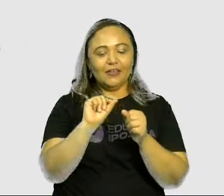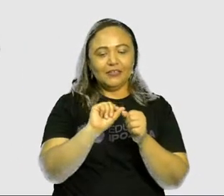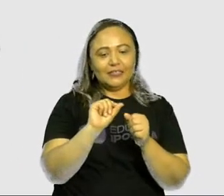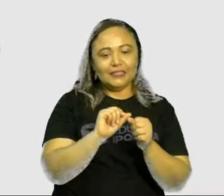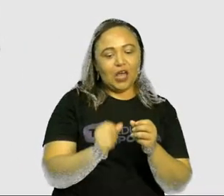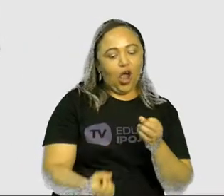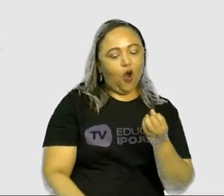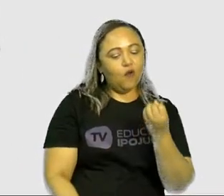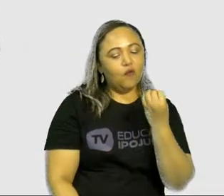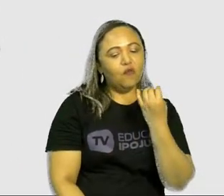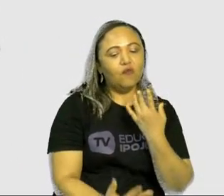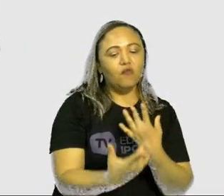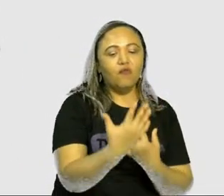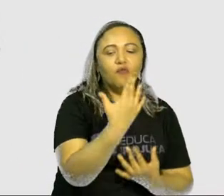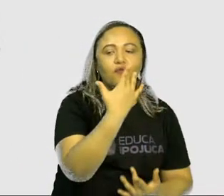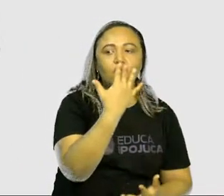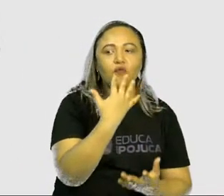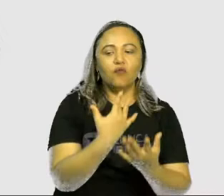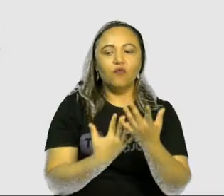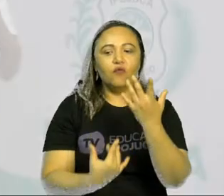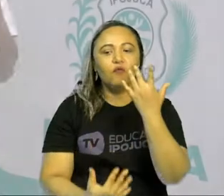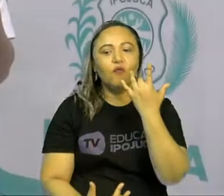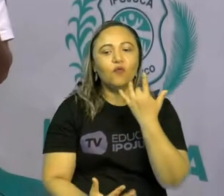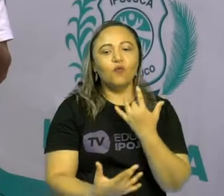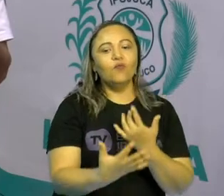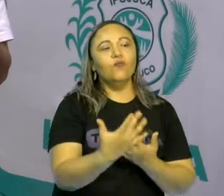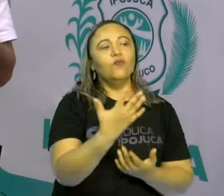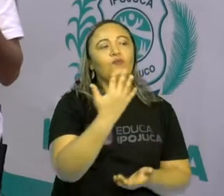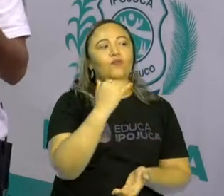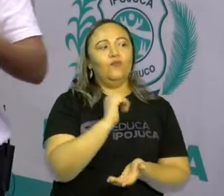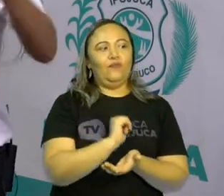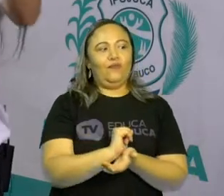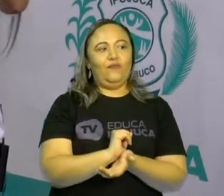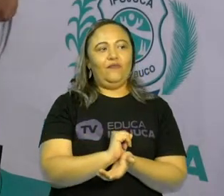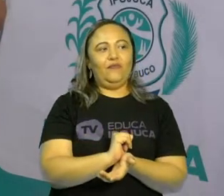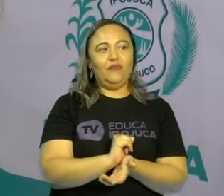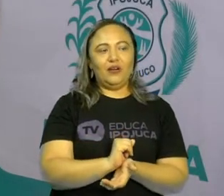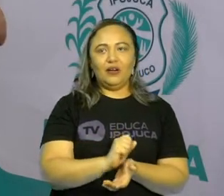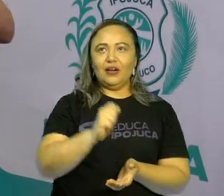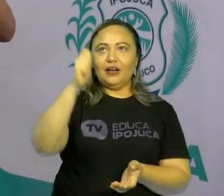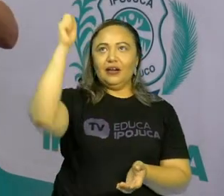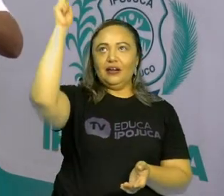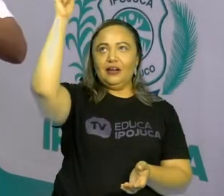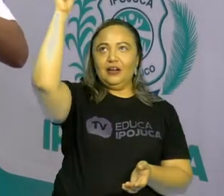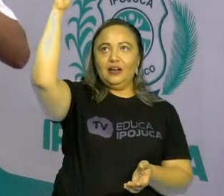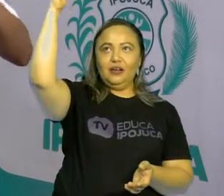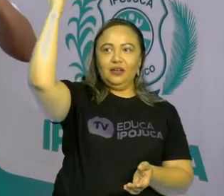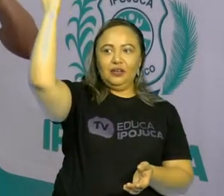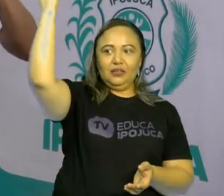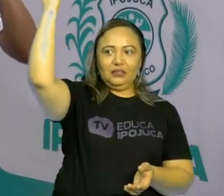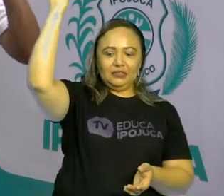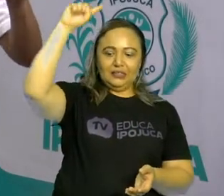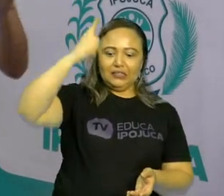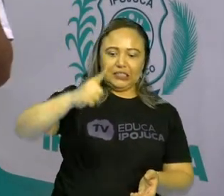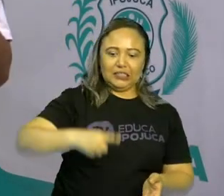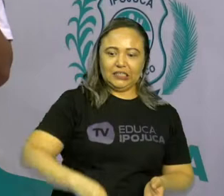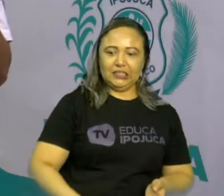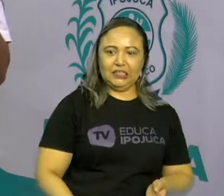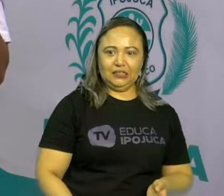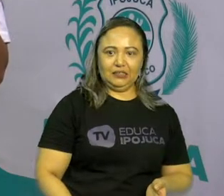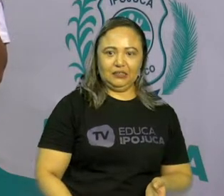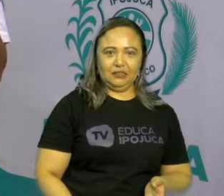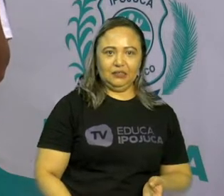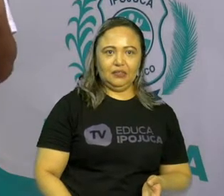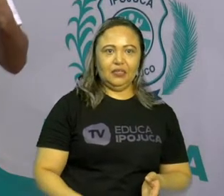conservá-lo. Veja que interessante. Caiu um raio, aí eles ficavam ali alimentando